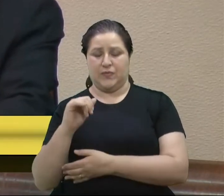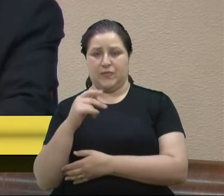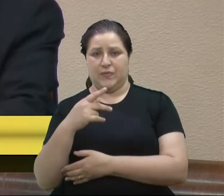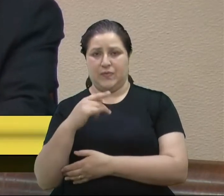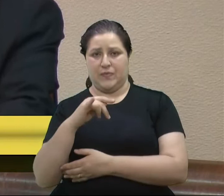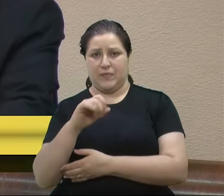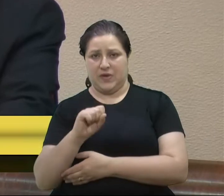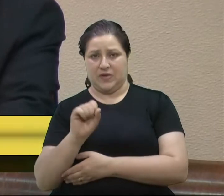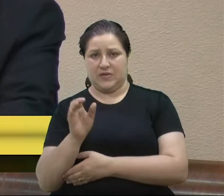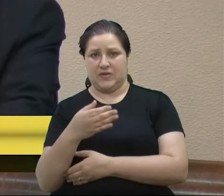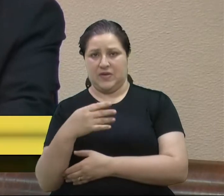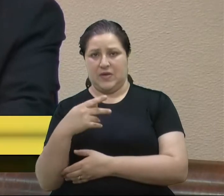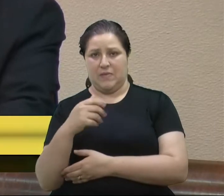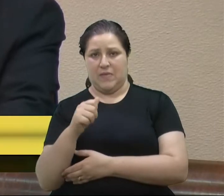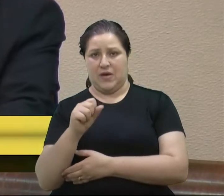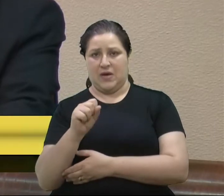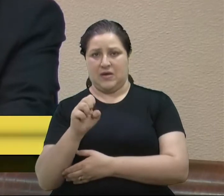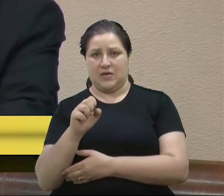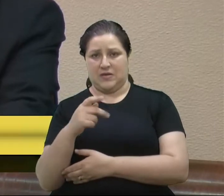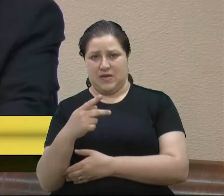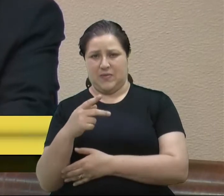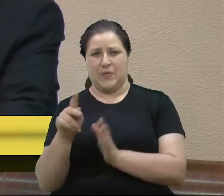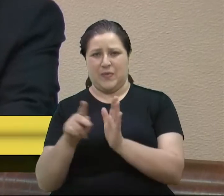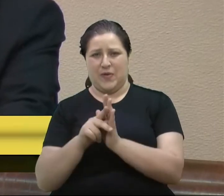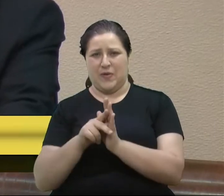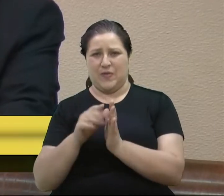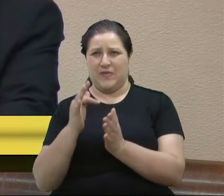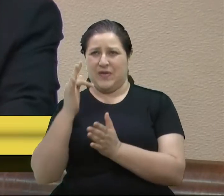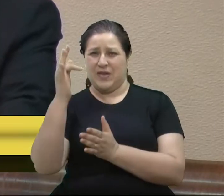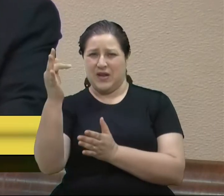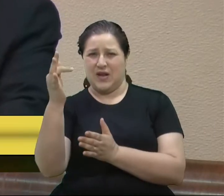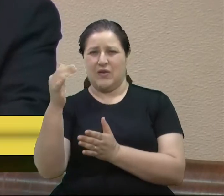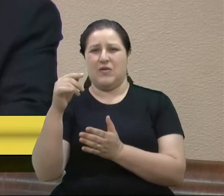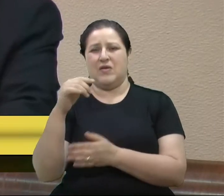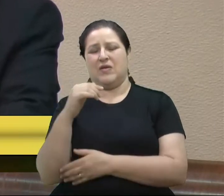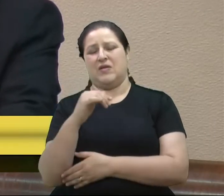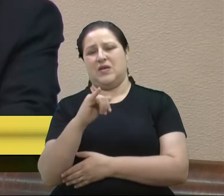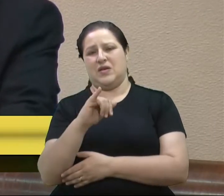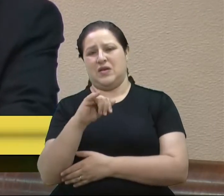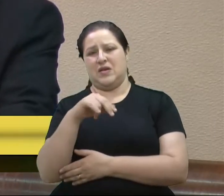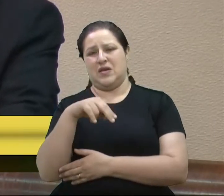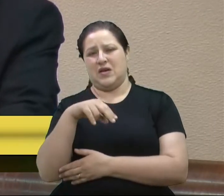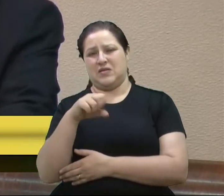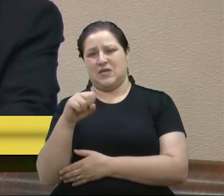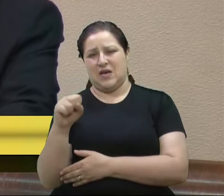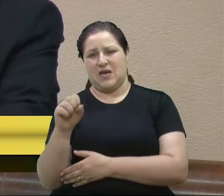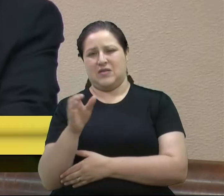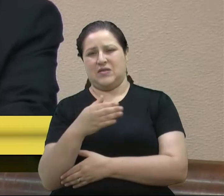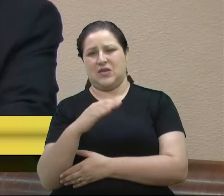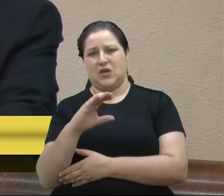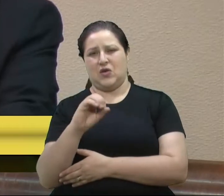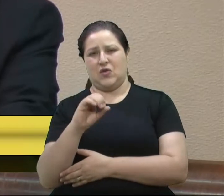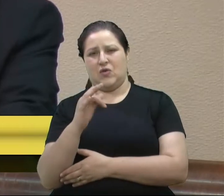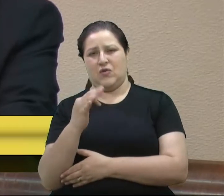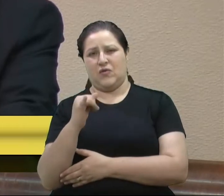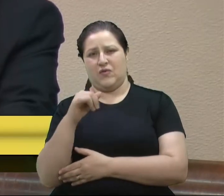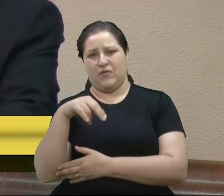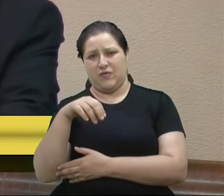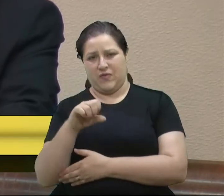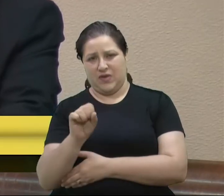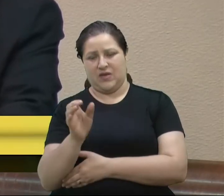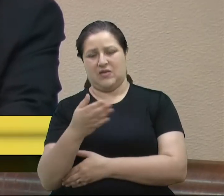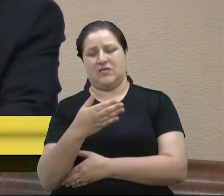PIS, PASEP em impostos federais com fins de OF, NSS e outros, Constituição Social, inclusive,